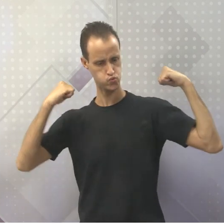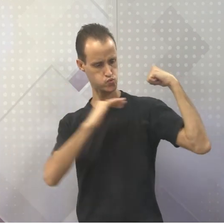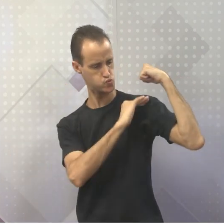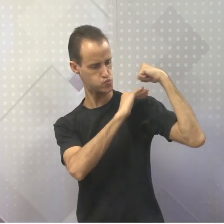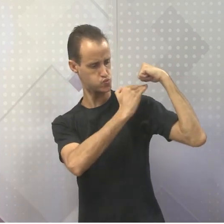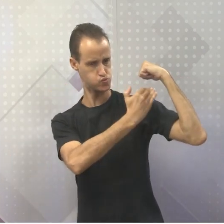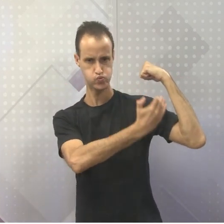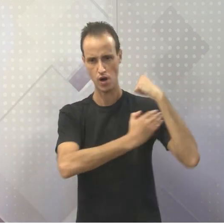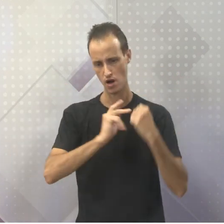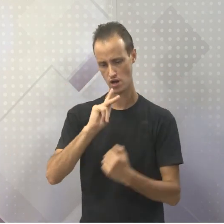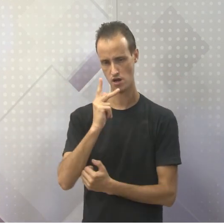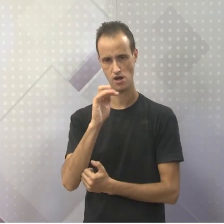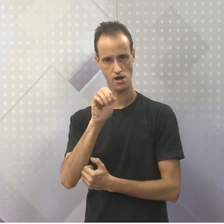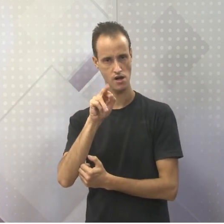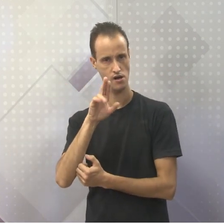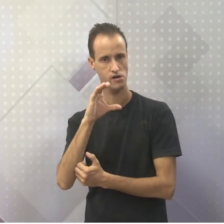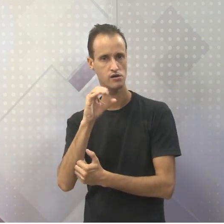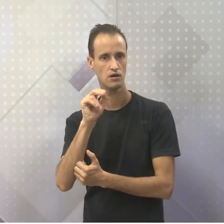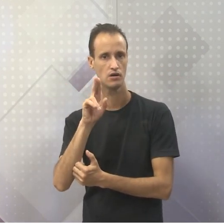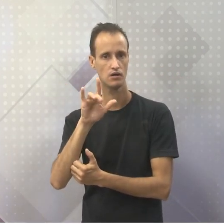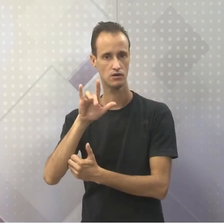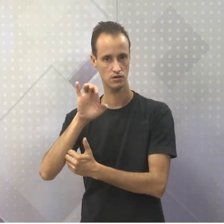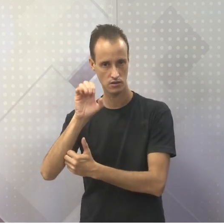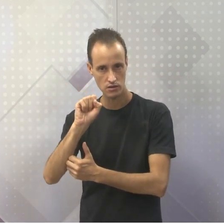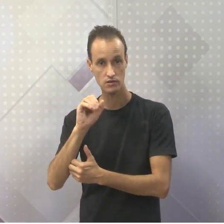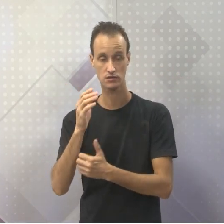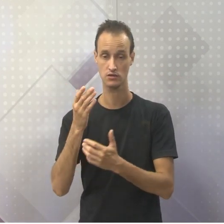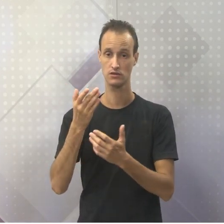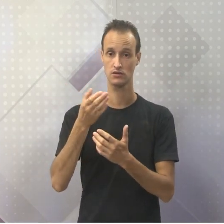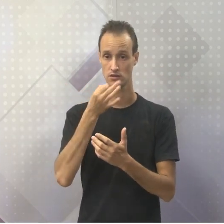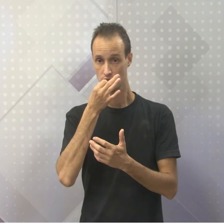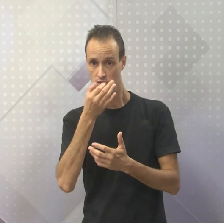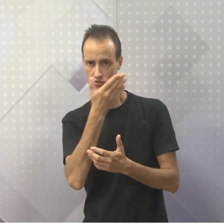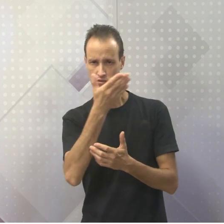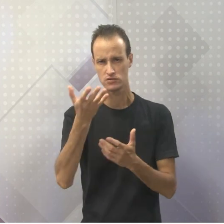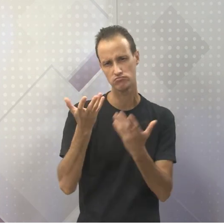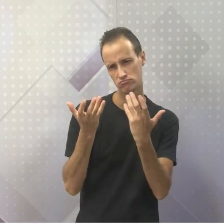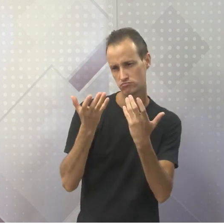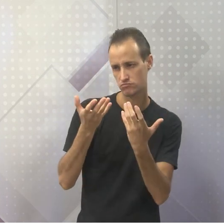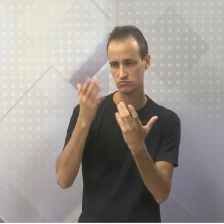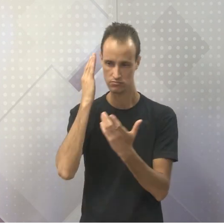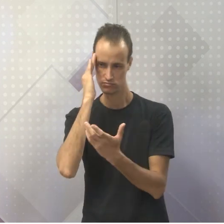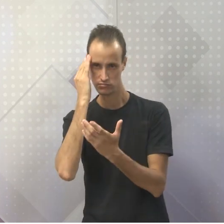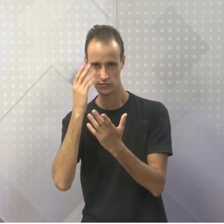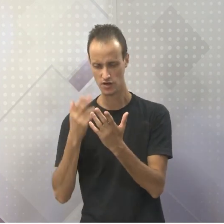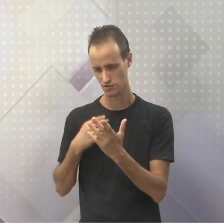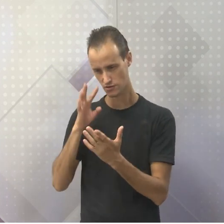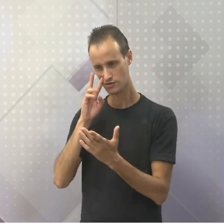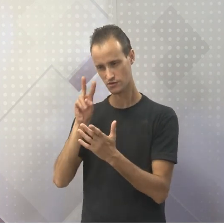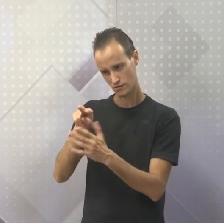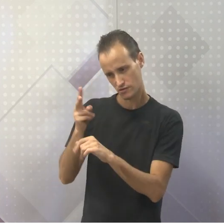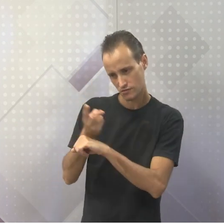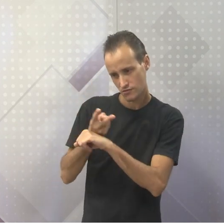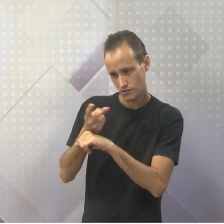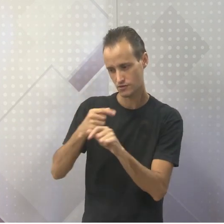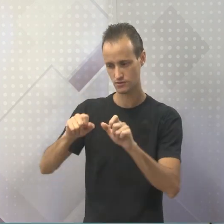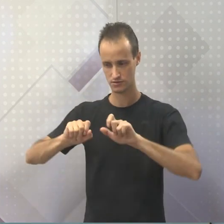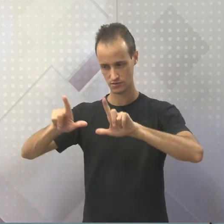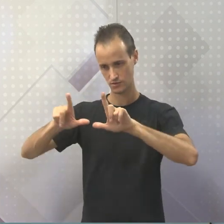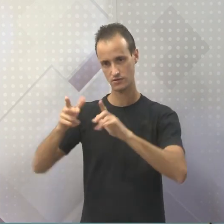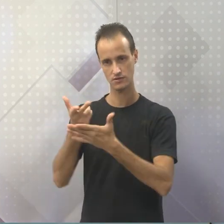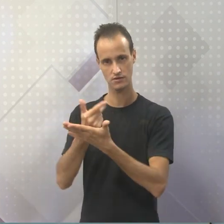que é a dica que eu trago para vocês, que quer entender um pouco mais as aventuras de Hércules, você vai ver e entender um pouco mais sobre essa história aí.